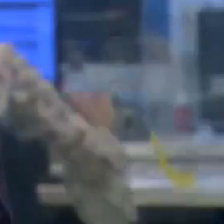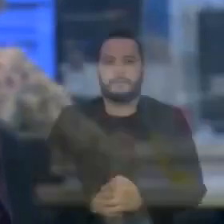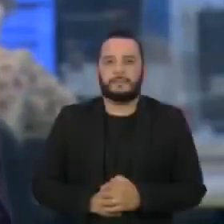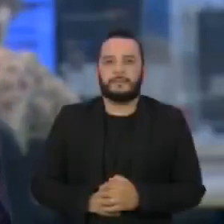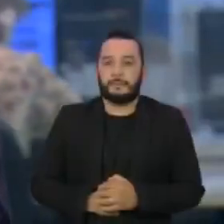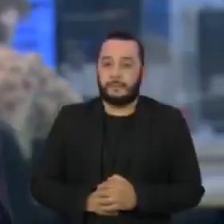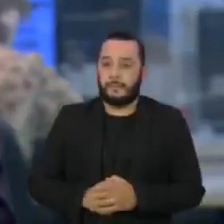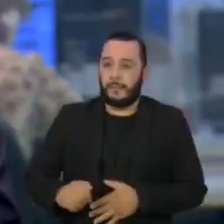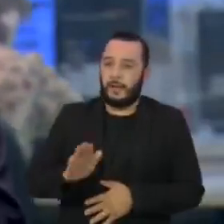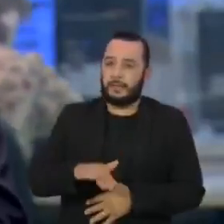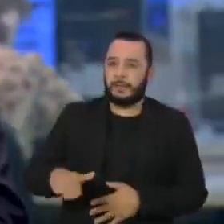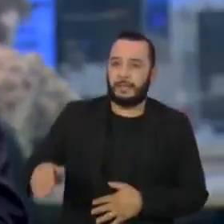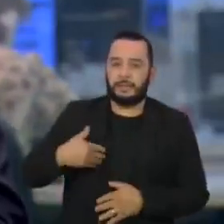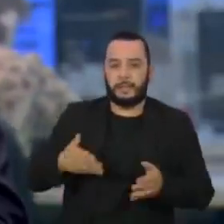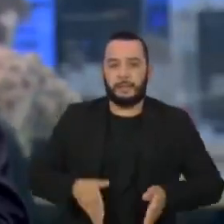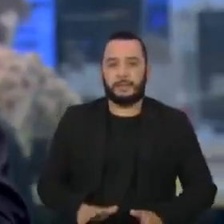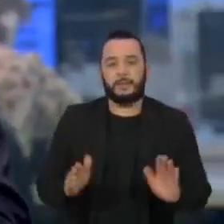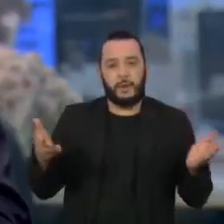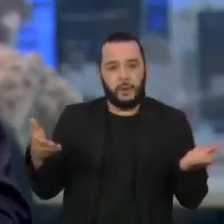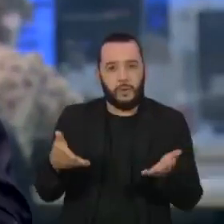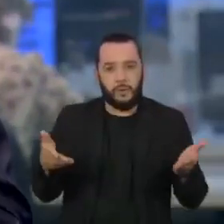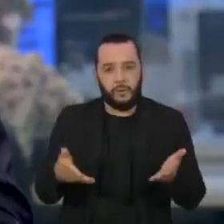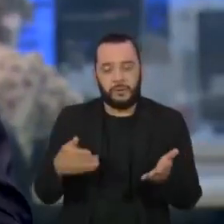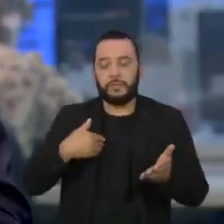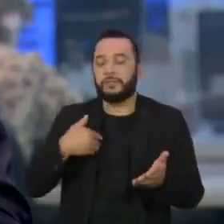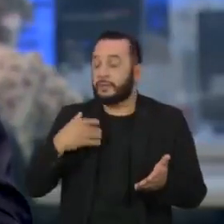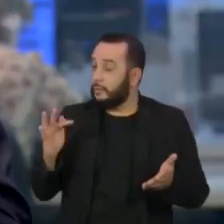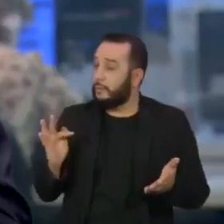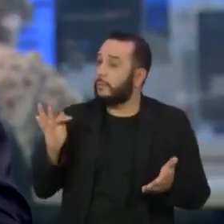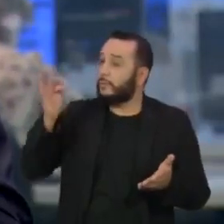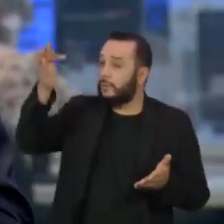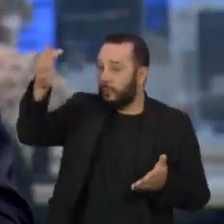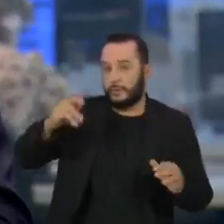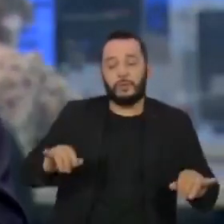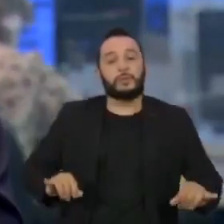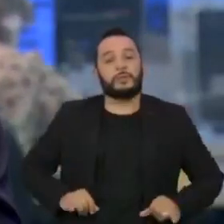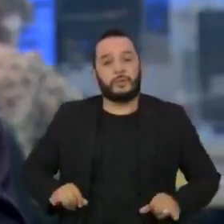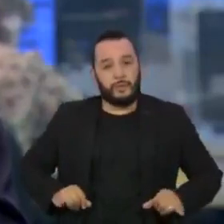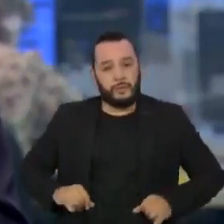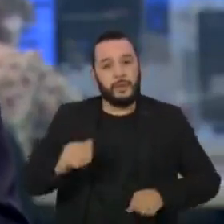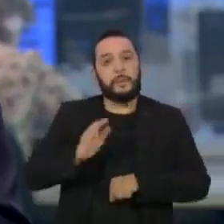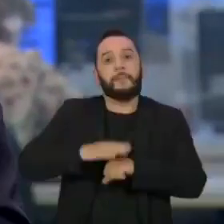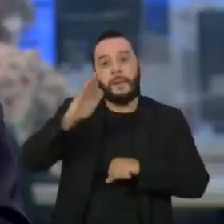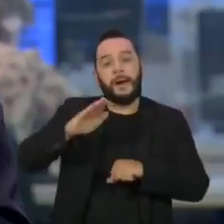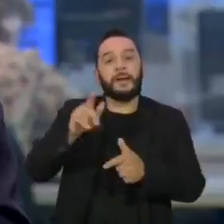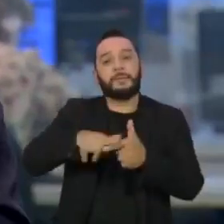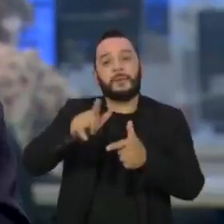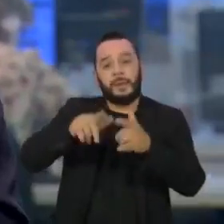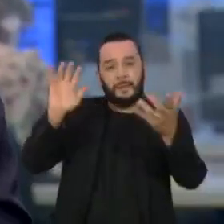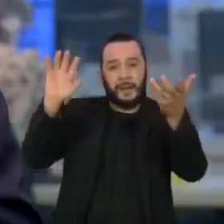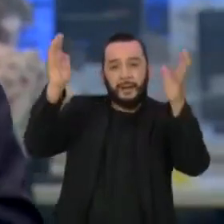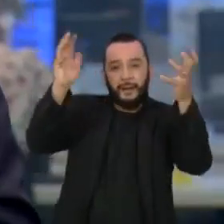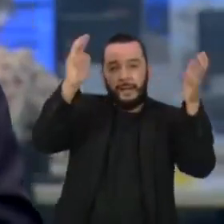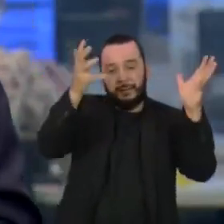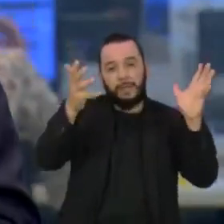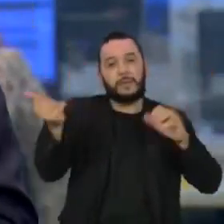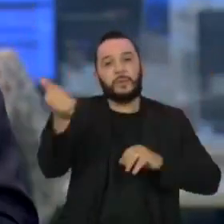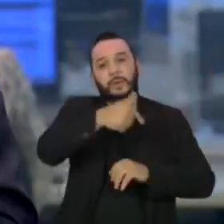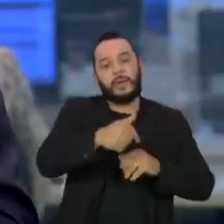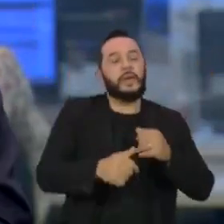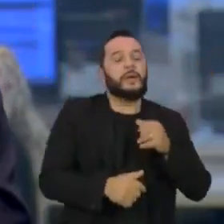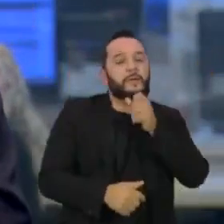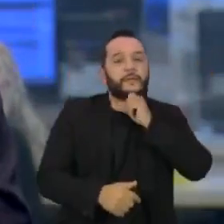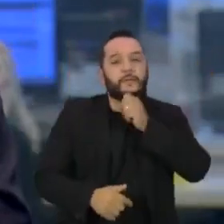As crianças nascidas hoje sofrerão muitas vezes mais os desastres do clima ao longo da vida do que seus avós.